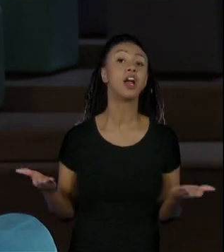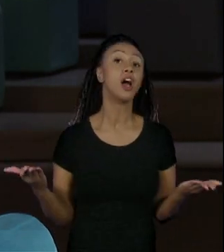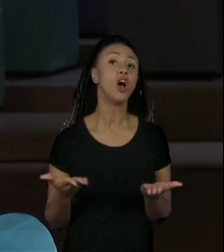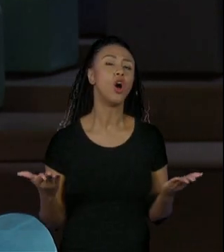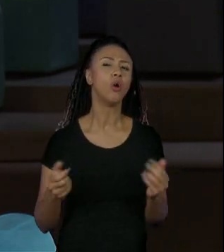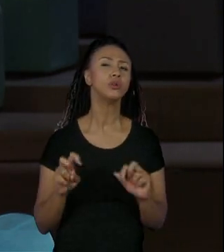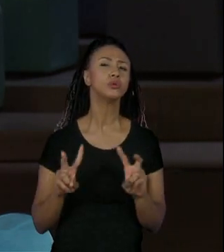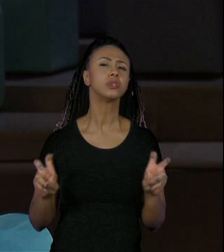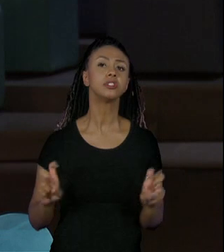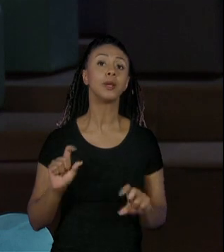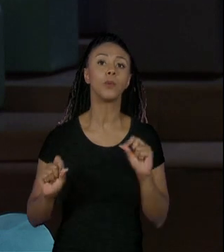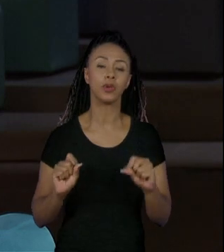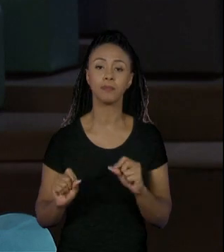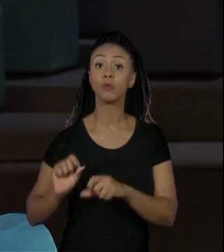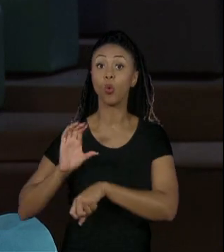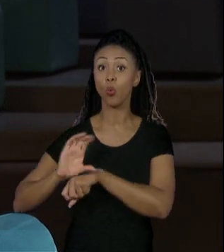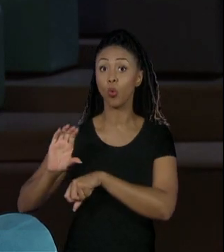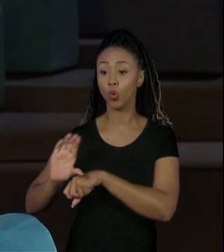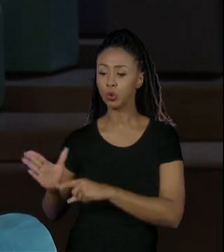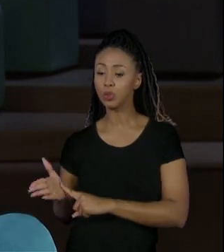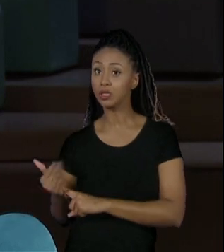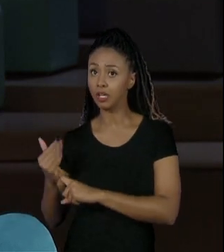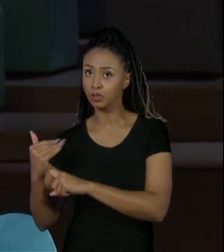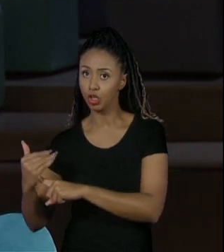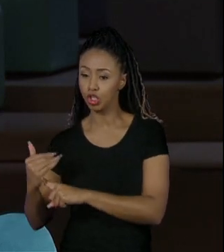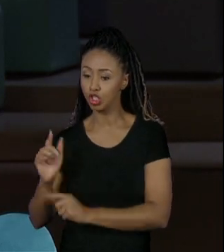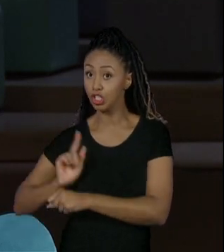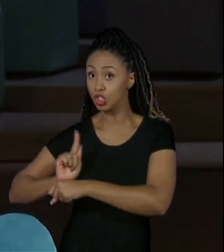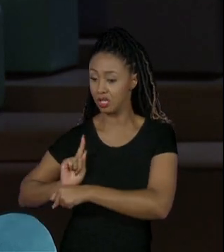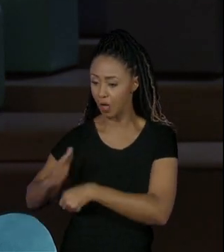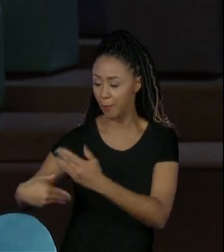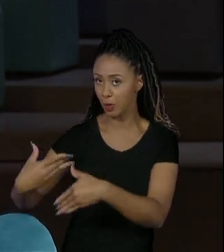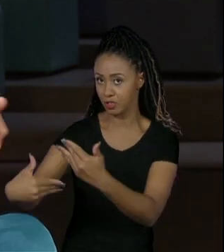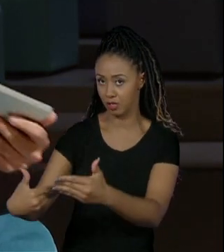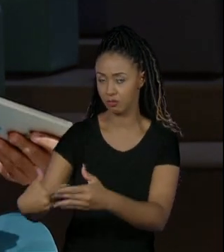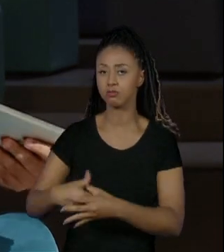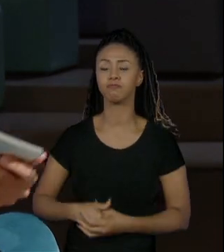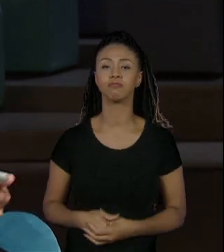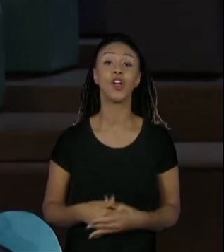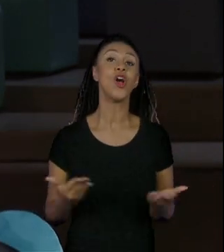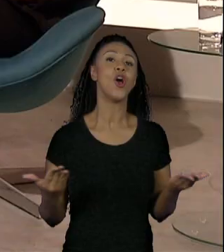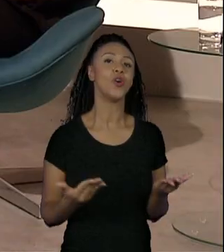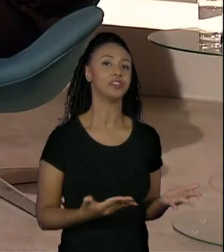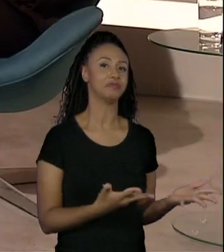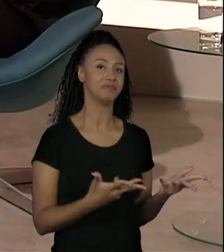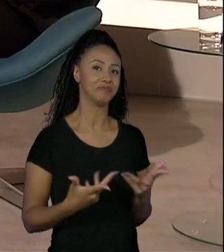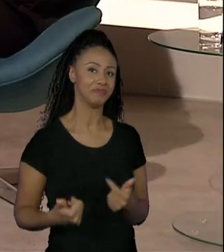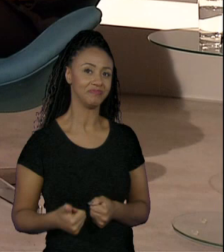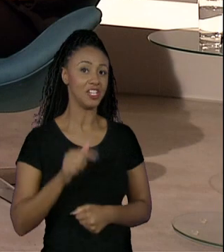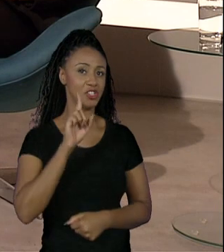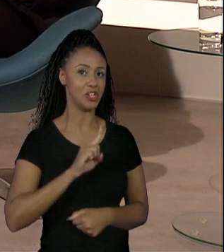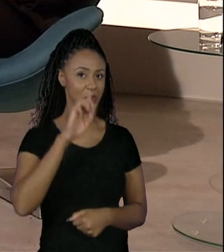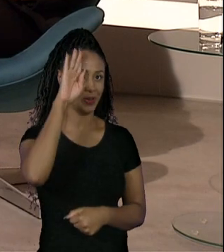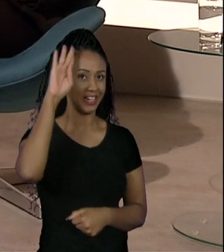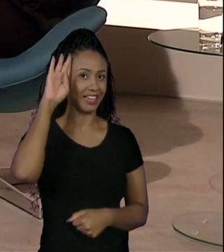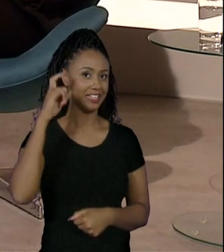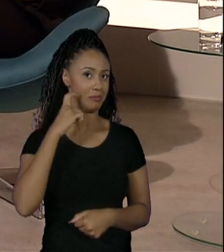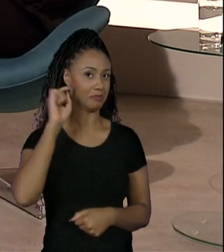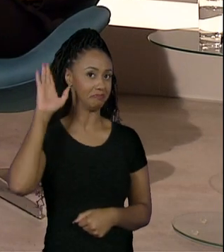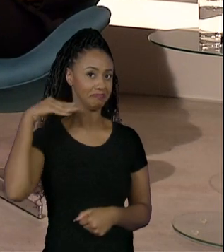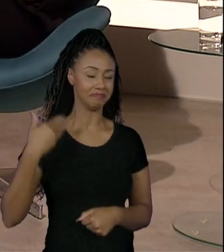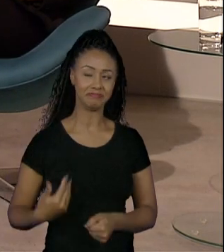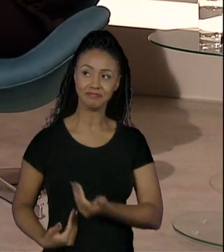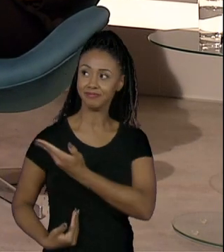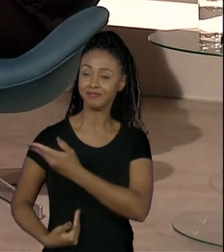falando sobre o curso de tecnologia em processos gerenciais. Estou conversando aqui com a diretora acadêmica da Univesp, Simone Telles,